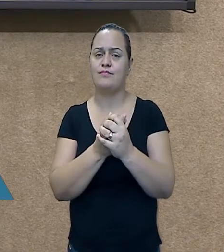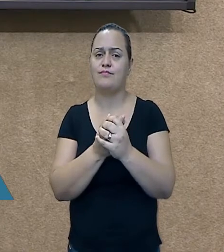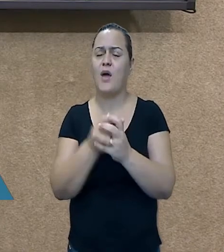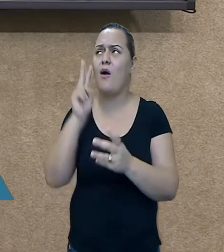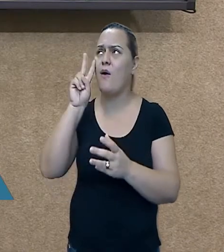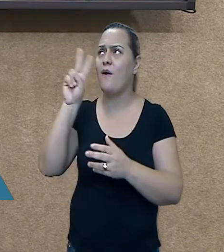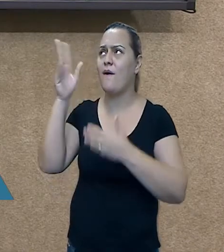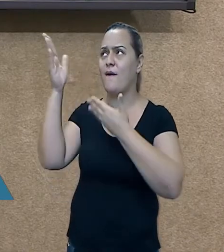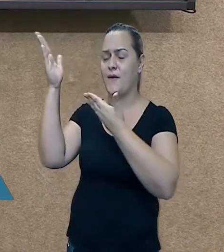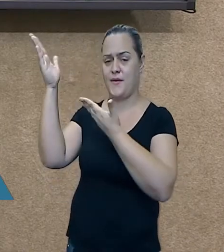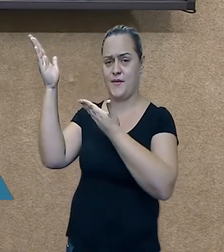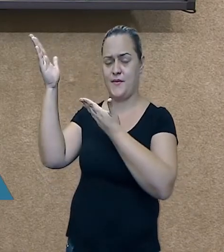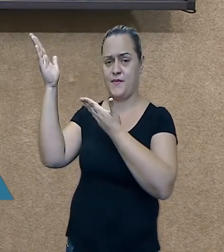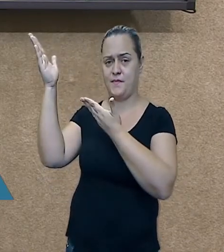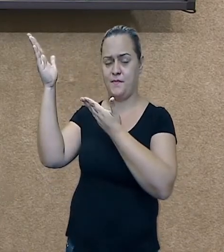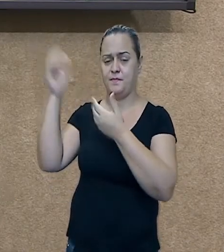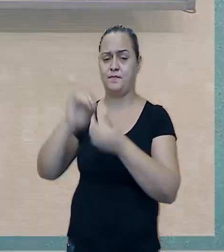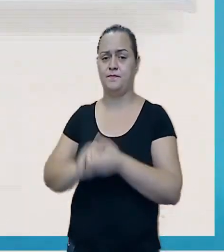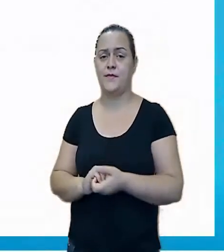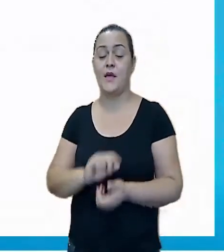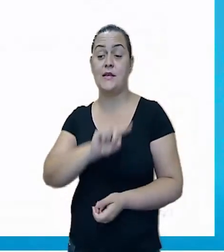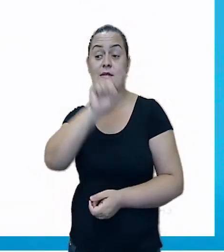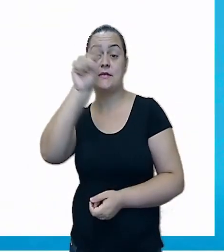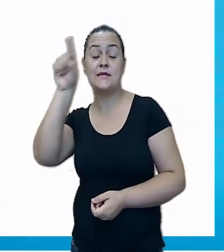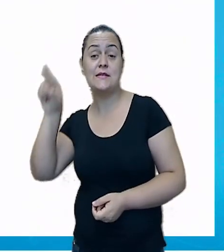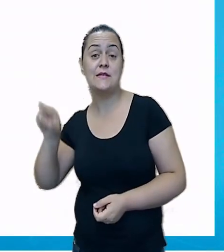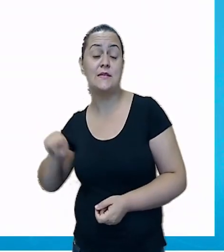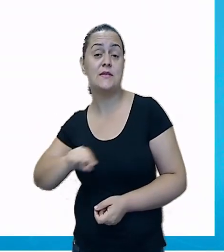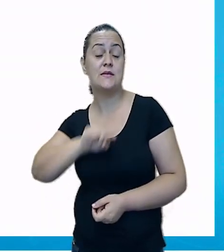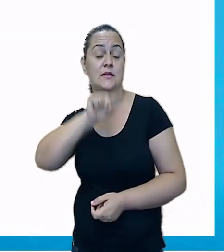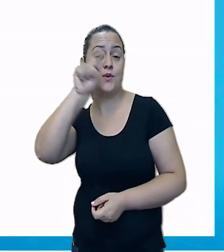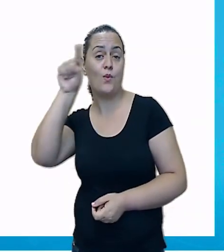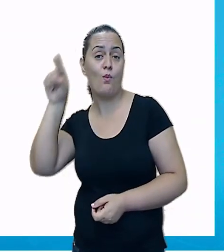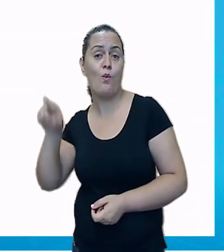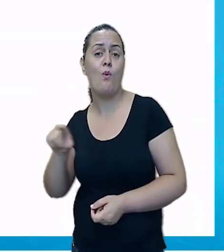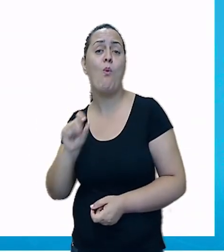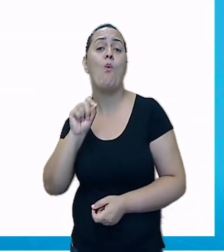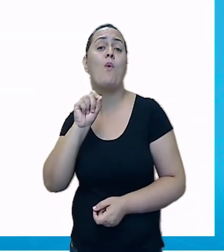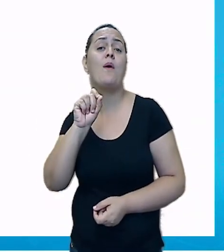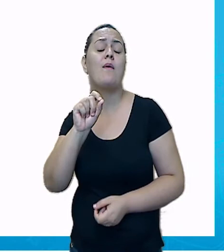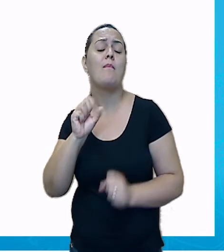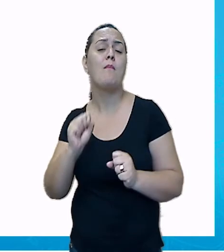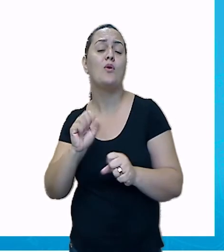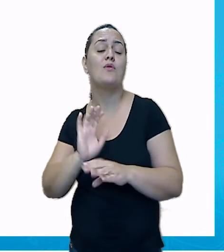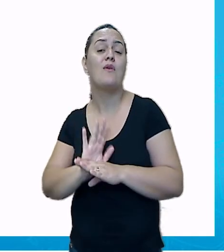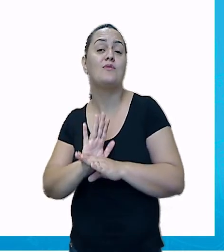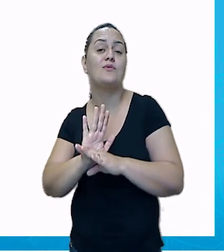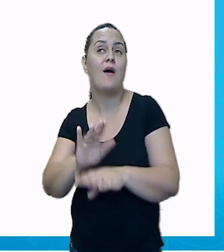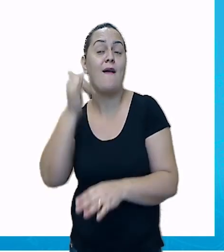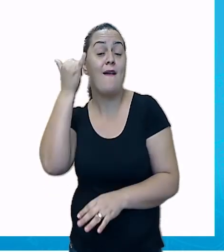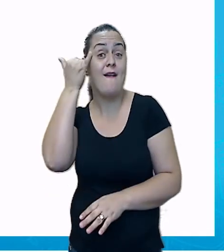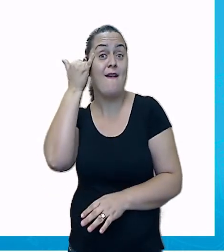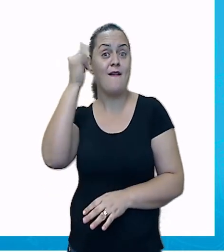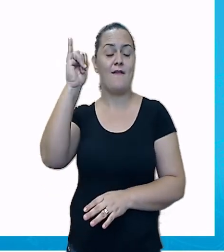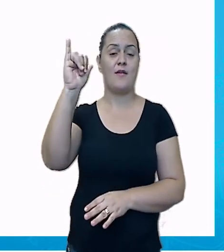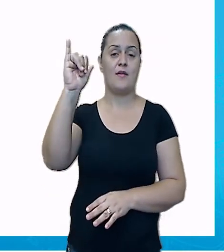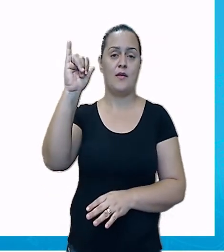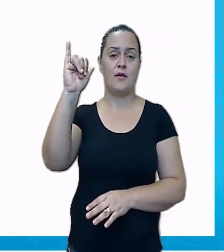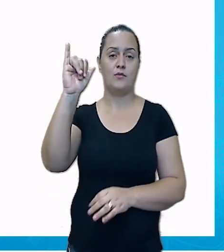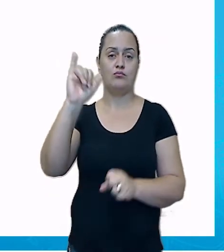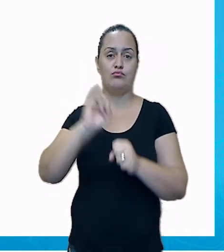auxilia na prevenção do Covid-19. Vocês acham que o livro aqui, ele está